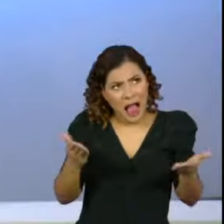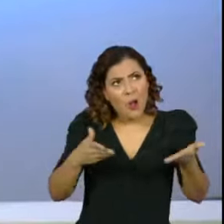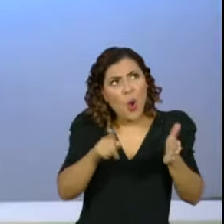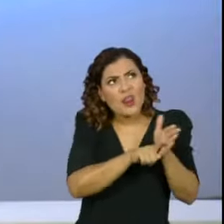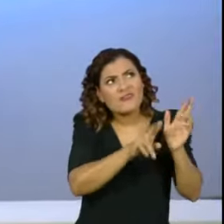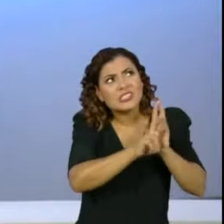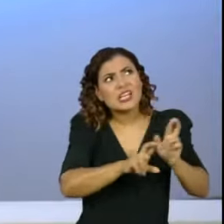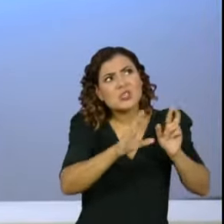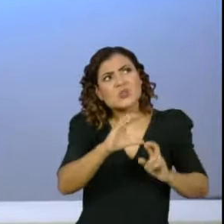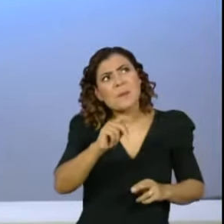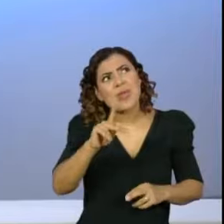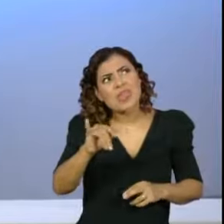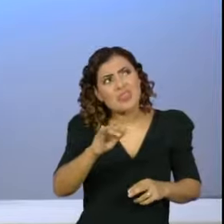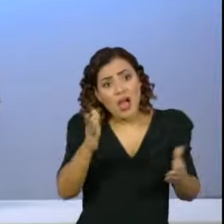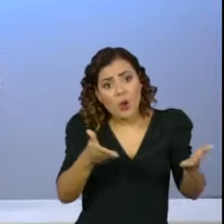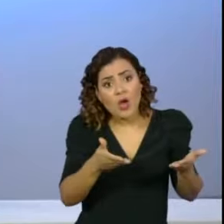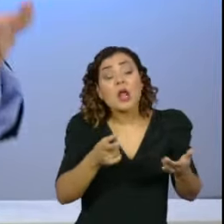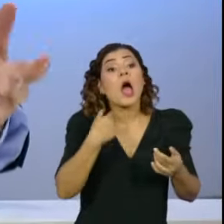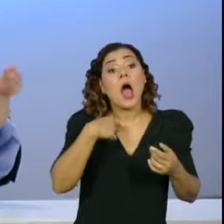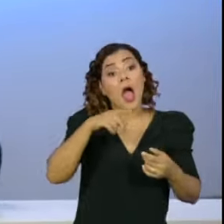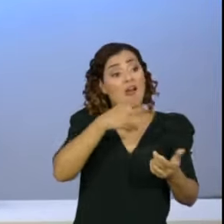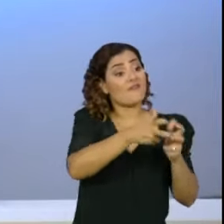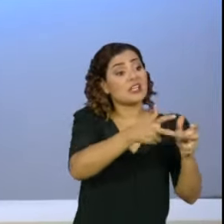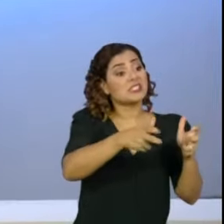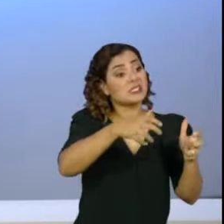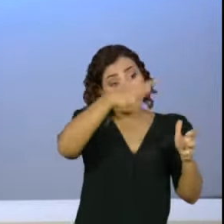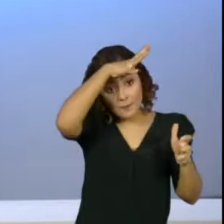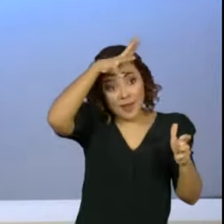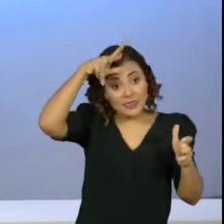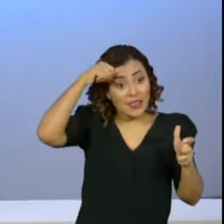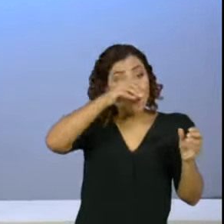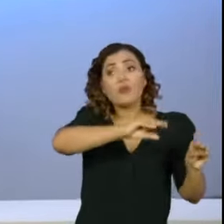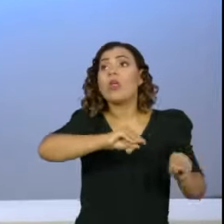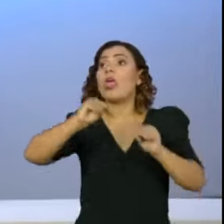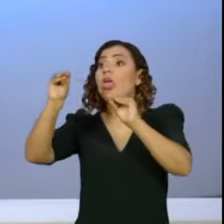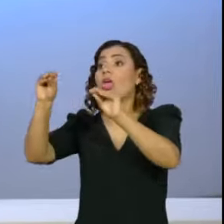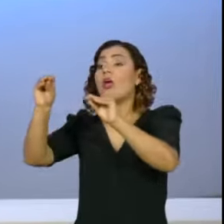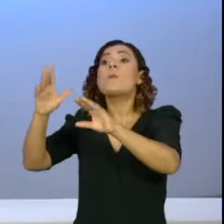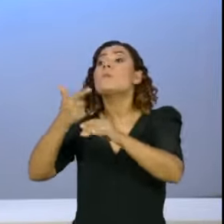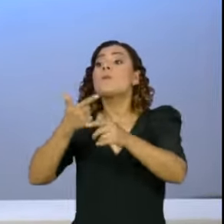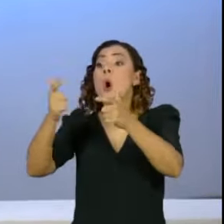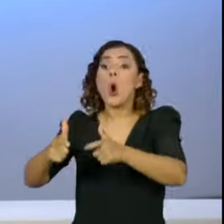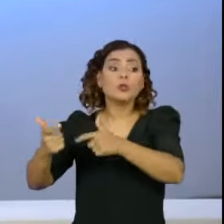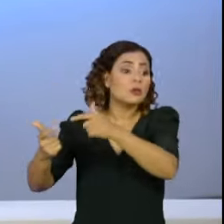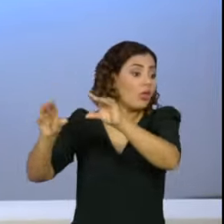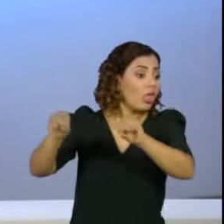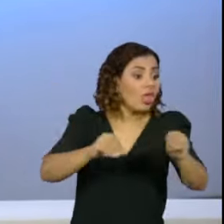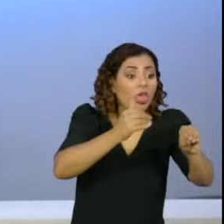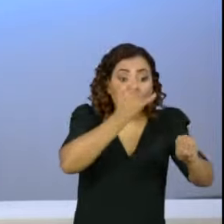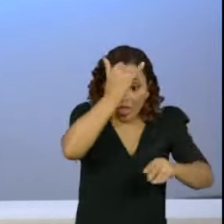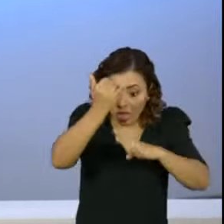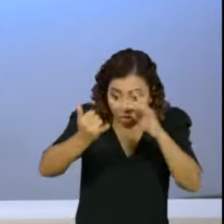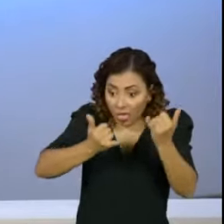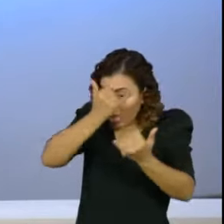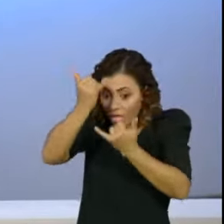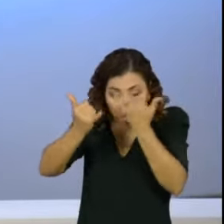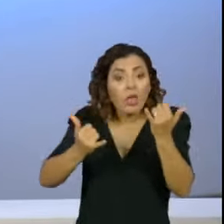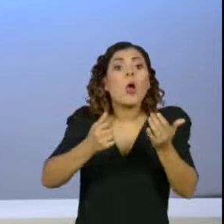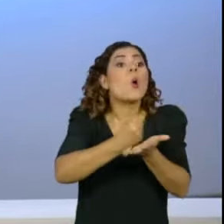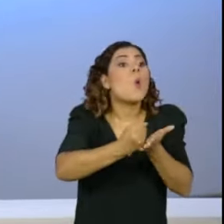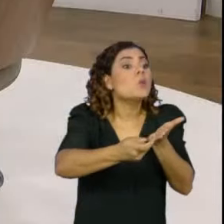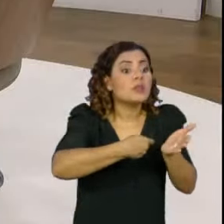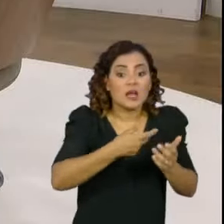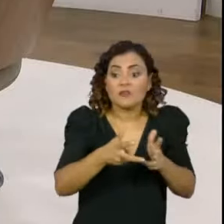em que vacina, que era para ser mandada para Manaus, foi mandada para outro lugar, em que os contratos de vacinação ninguém consegue ver. Qual que é?